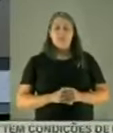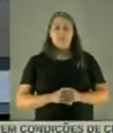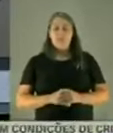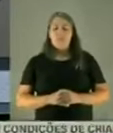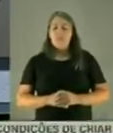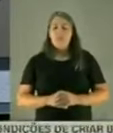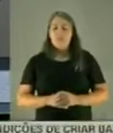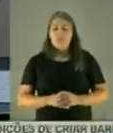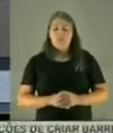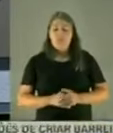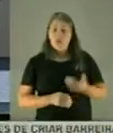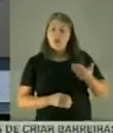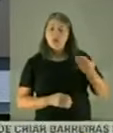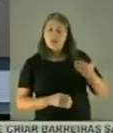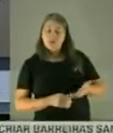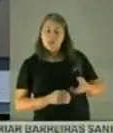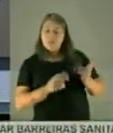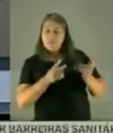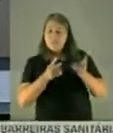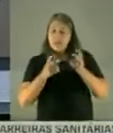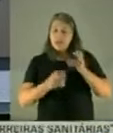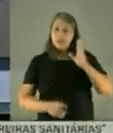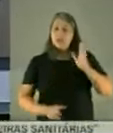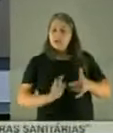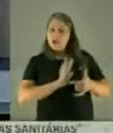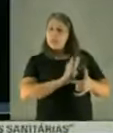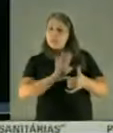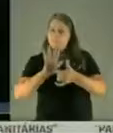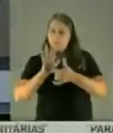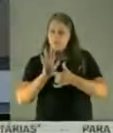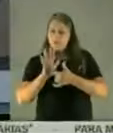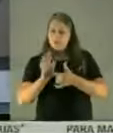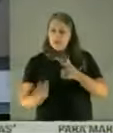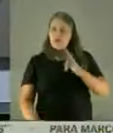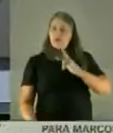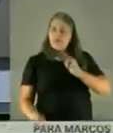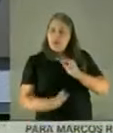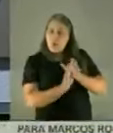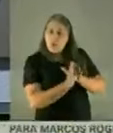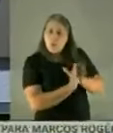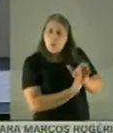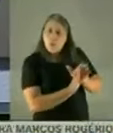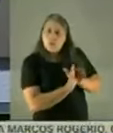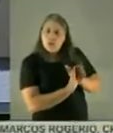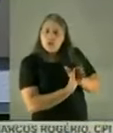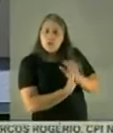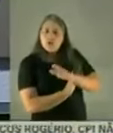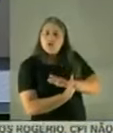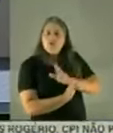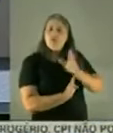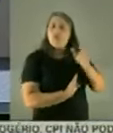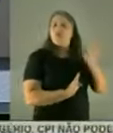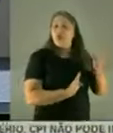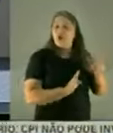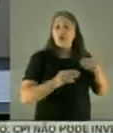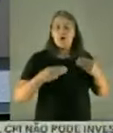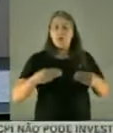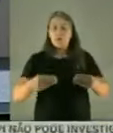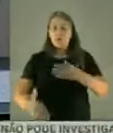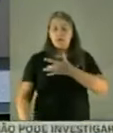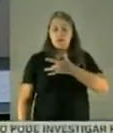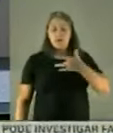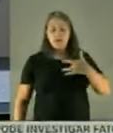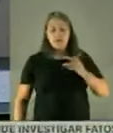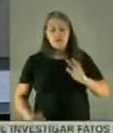Como vossa senhoria percebe, já está demonstrada a existência de um aconselhamento paralelo ao Ministério da Saúde. Senador,